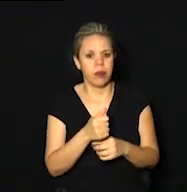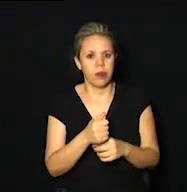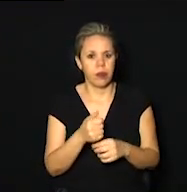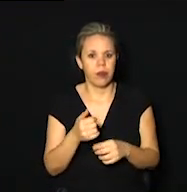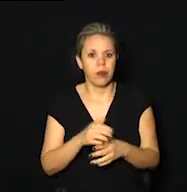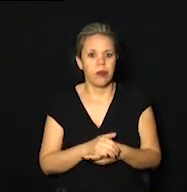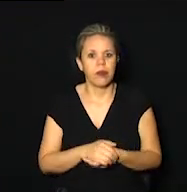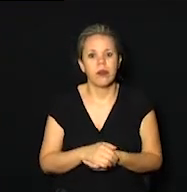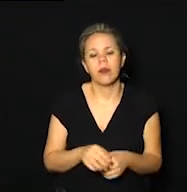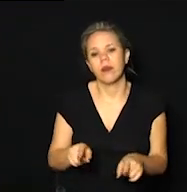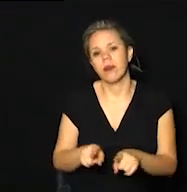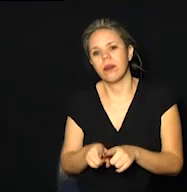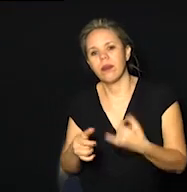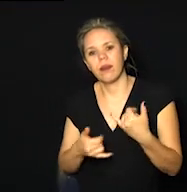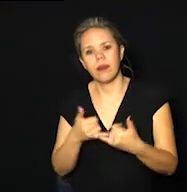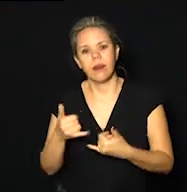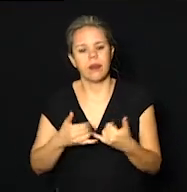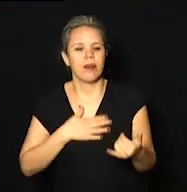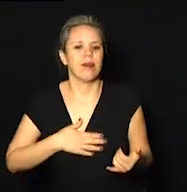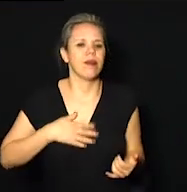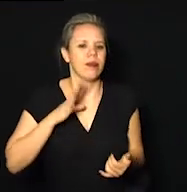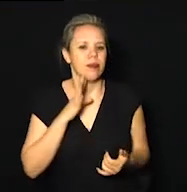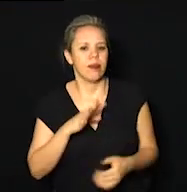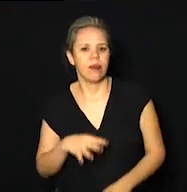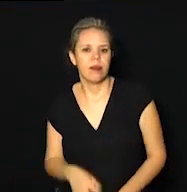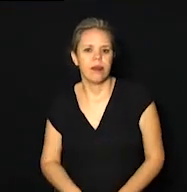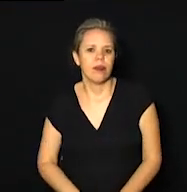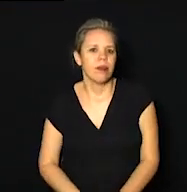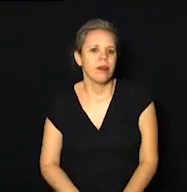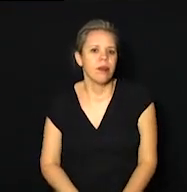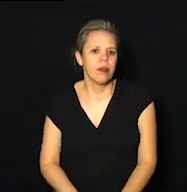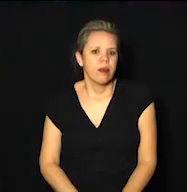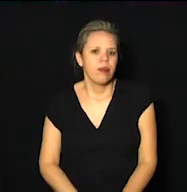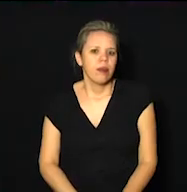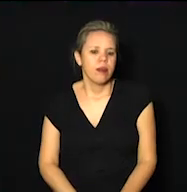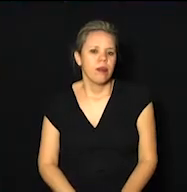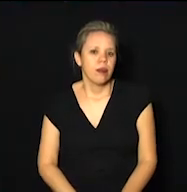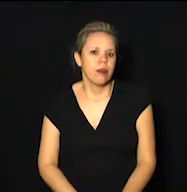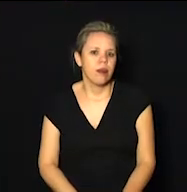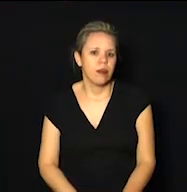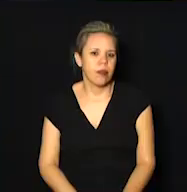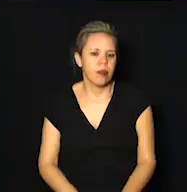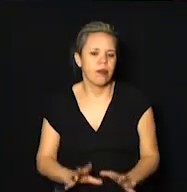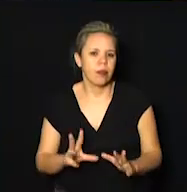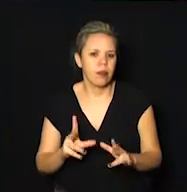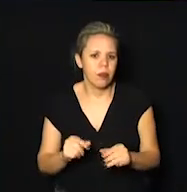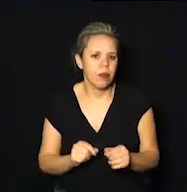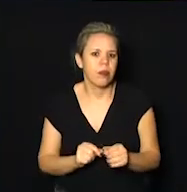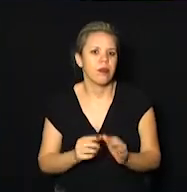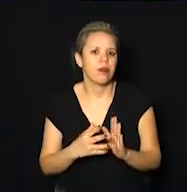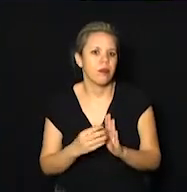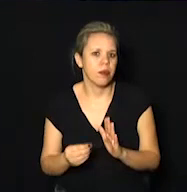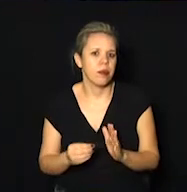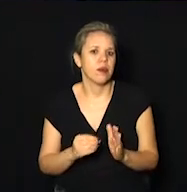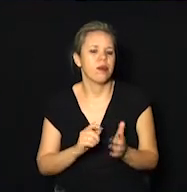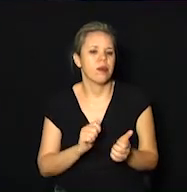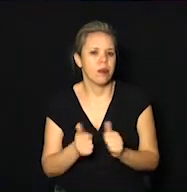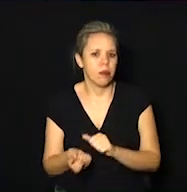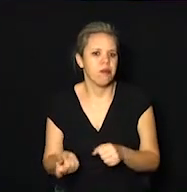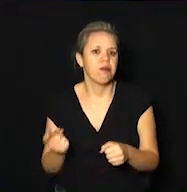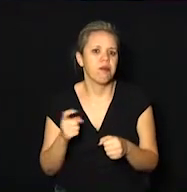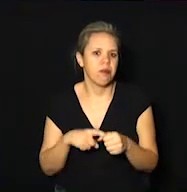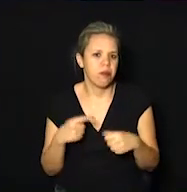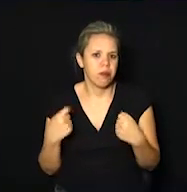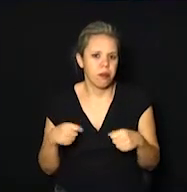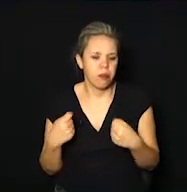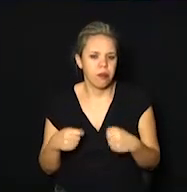aí também nessa brincadeira gostosa, né, Gabriel? Sem sombra de dúvidas, né? Todas as modalidades precisam retornar, a